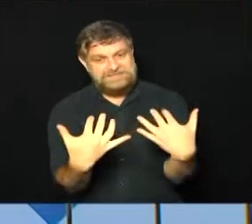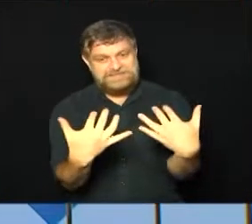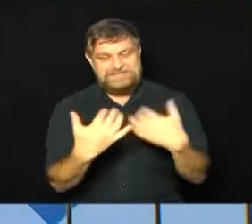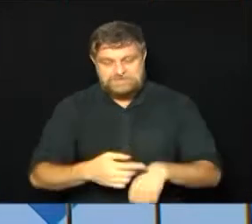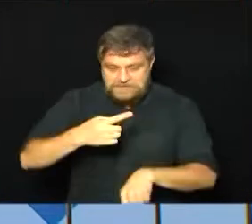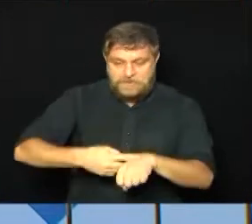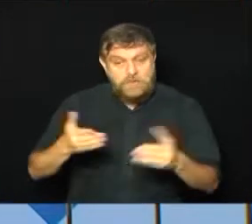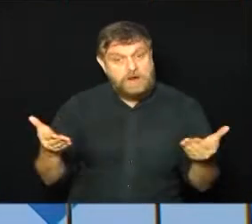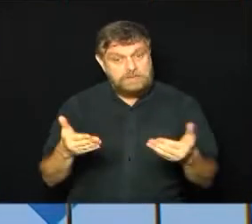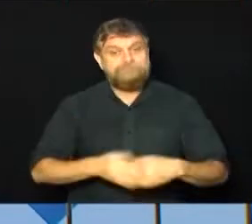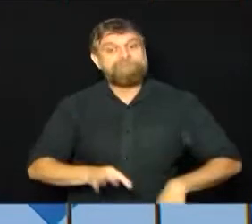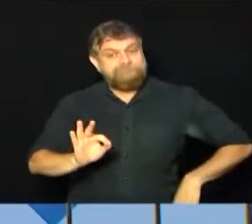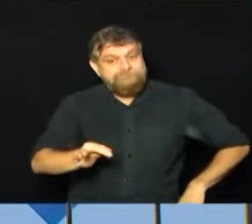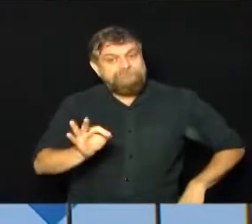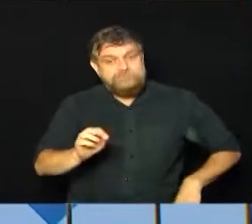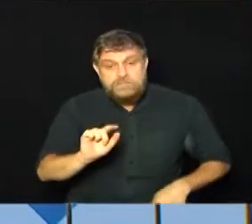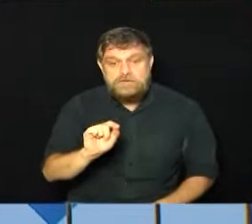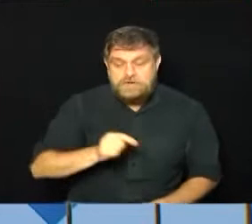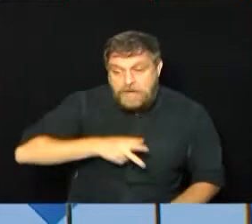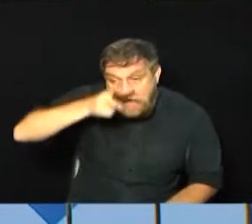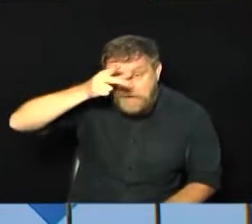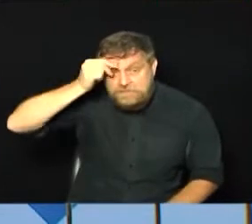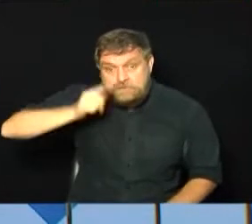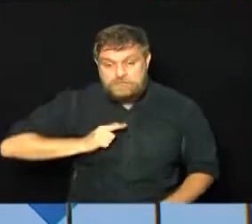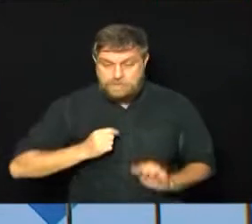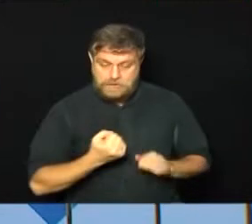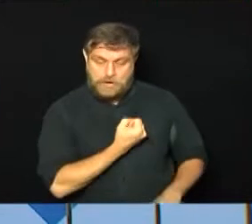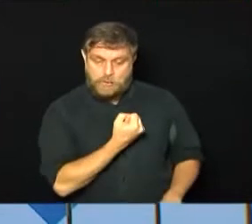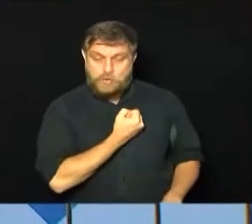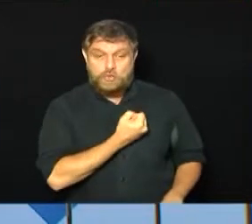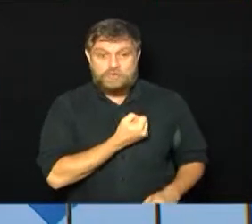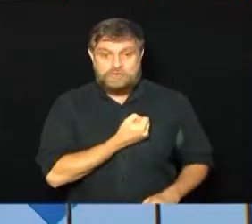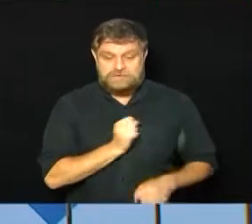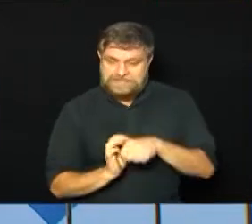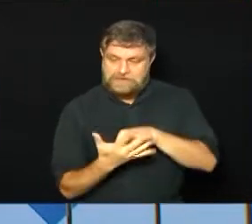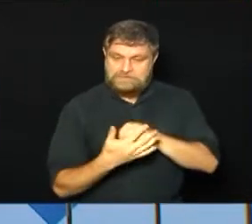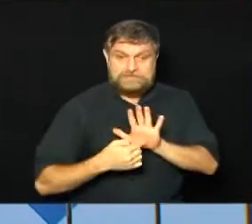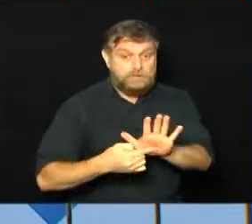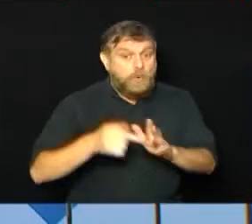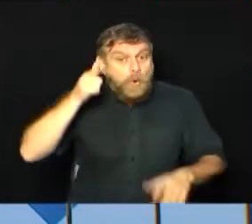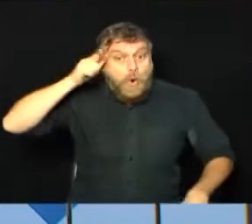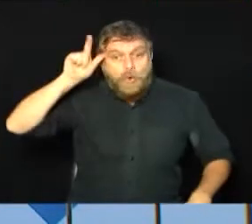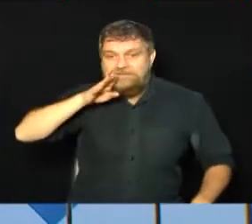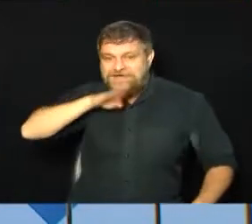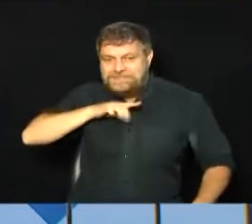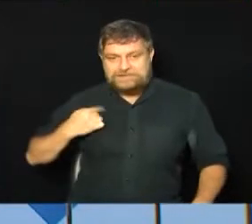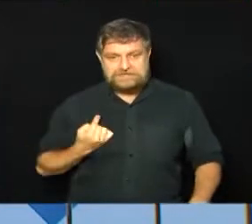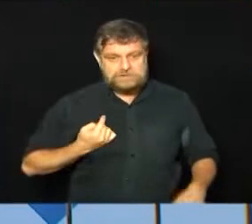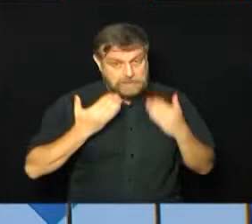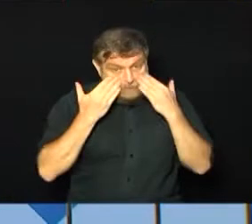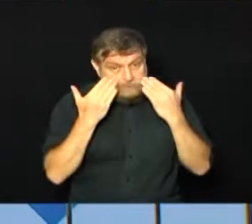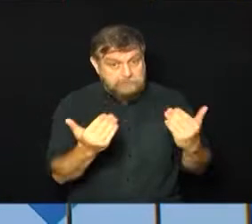nesse momento, pois é, a Prefeitura de Campinas atualizou os dados da Covid-19 ontem à tarde e a gente já mostra